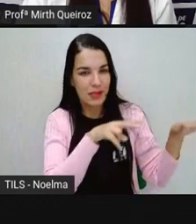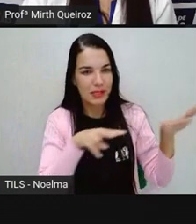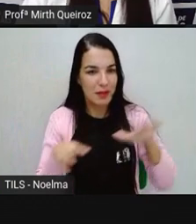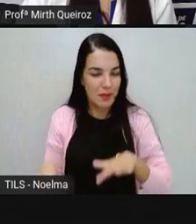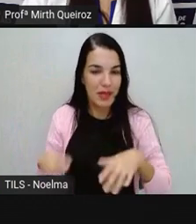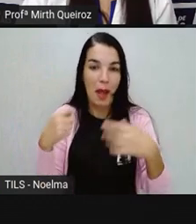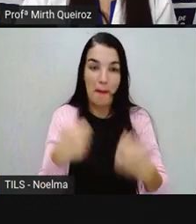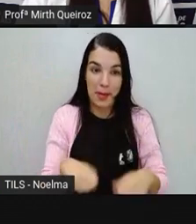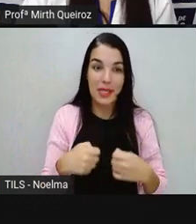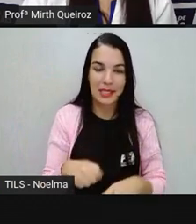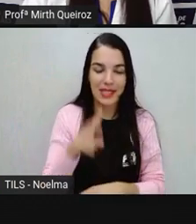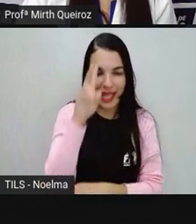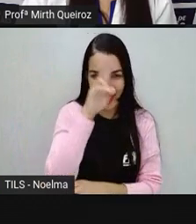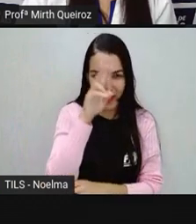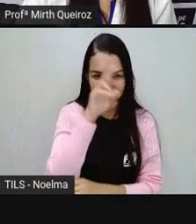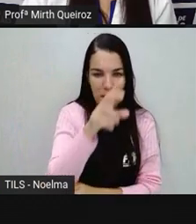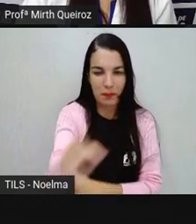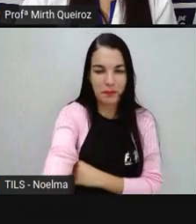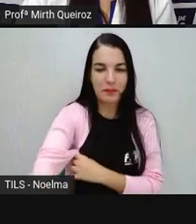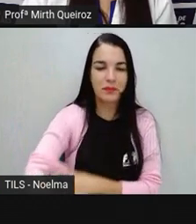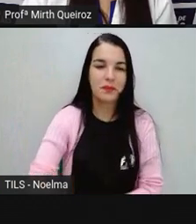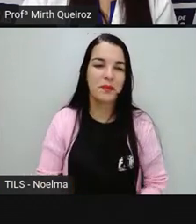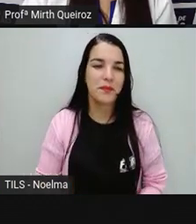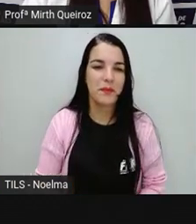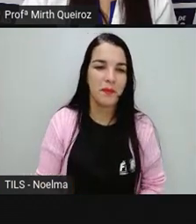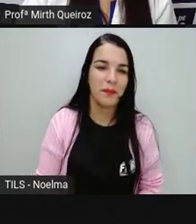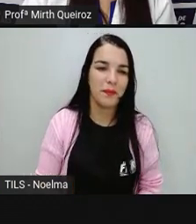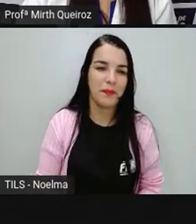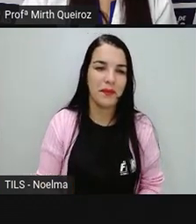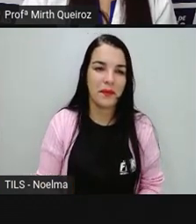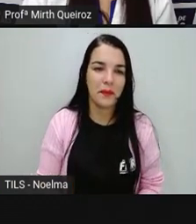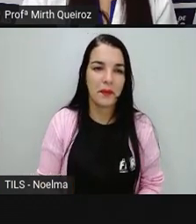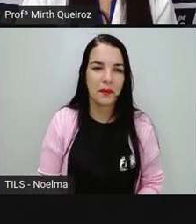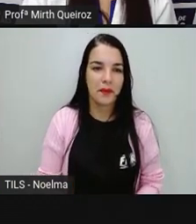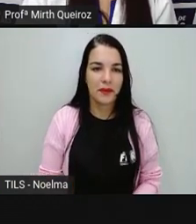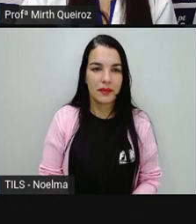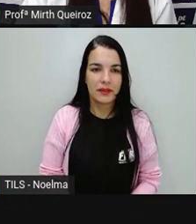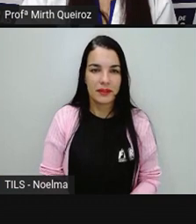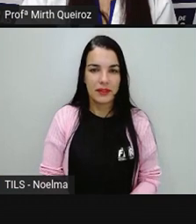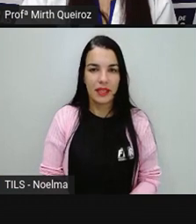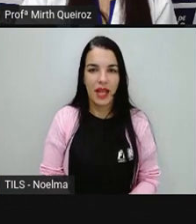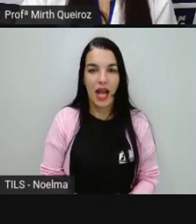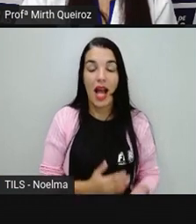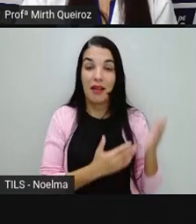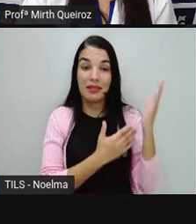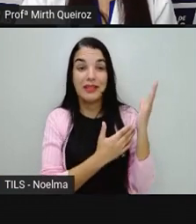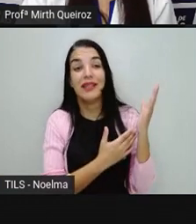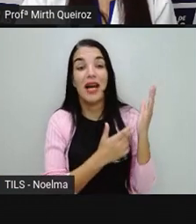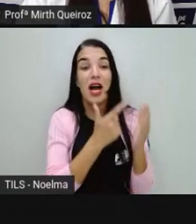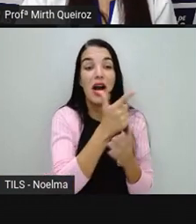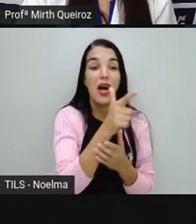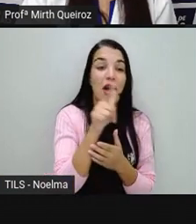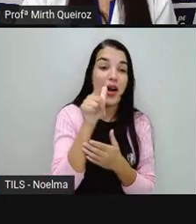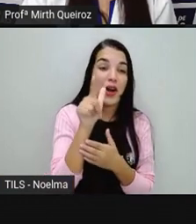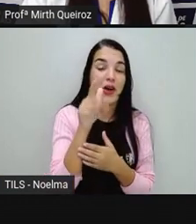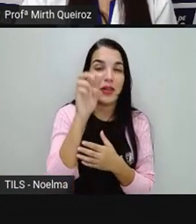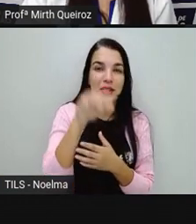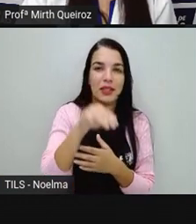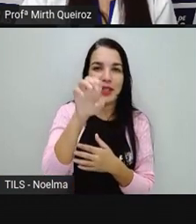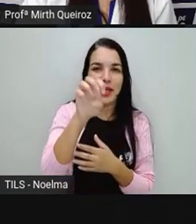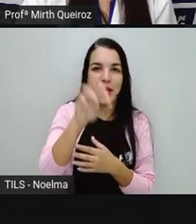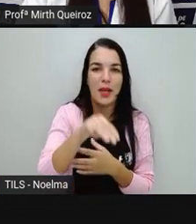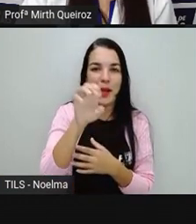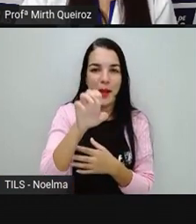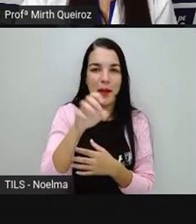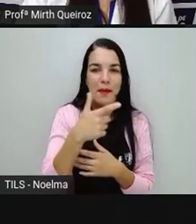E ingerir alimentos demais. Aqui nós temos outro meme. Esse meme,